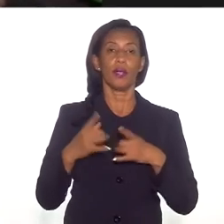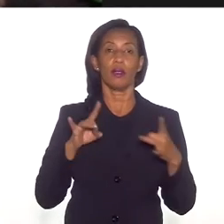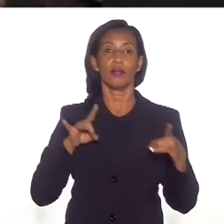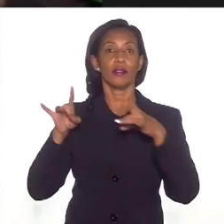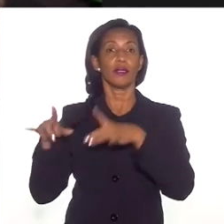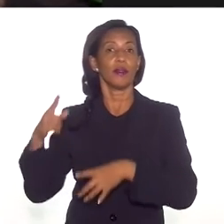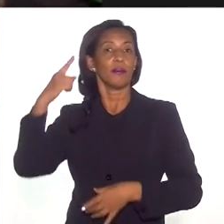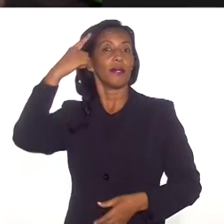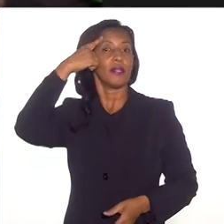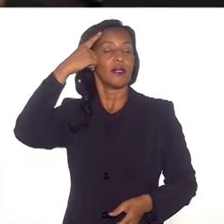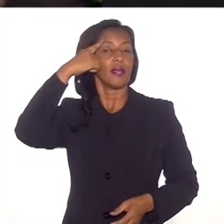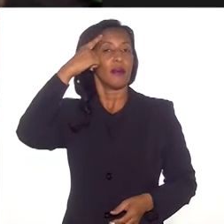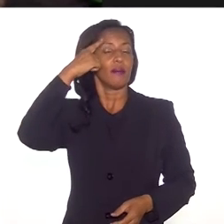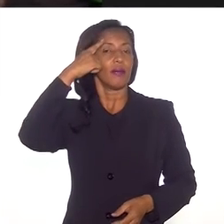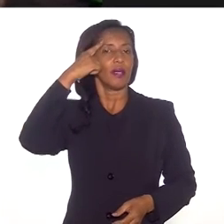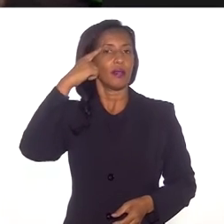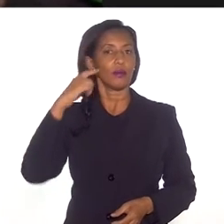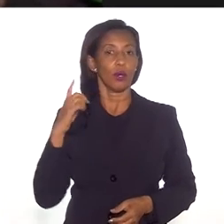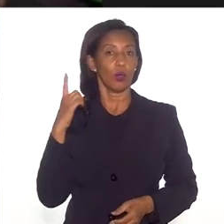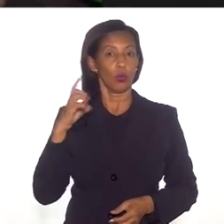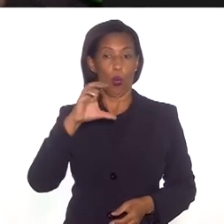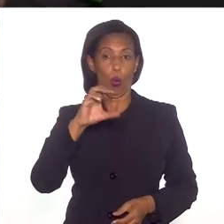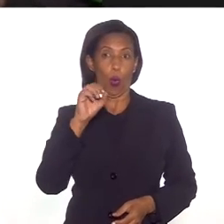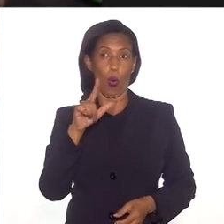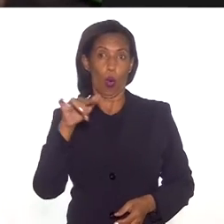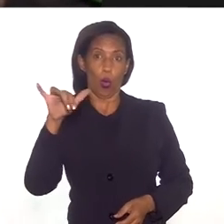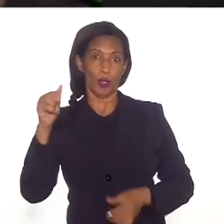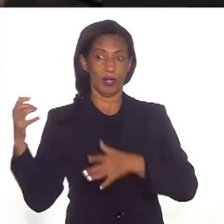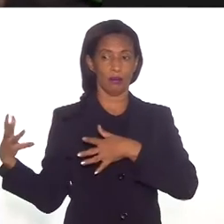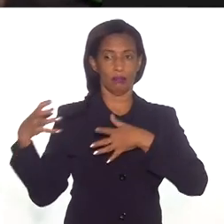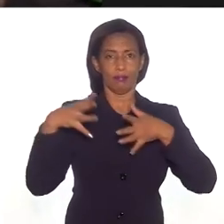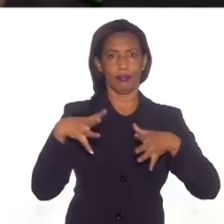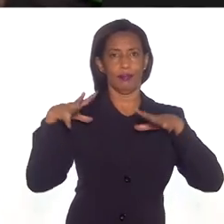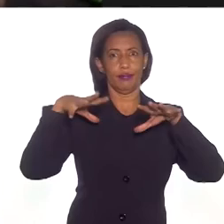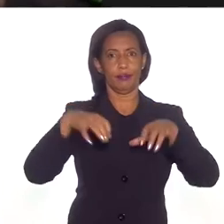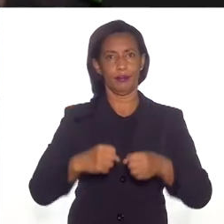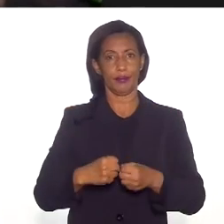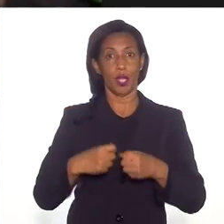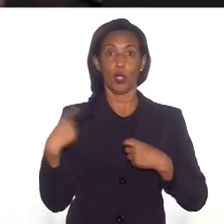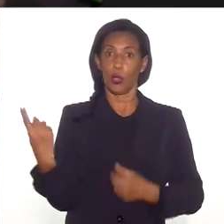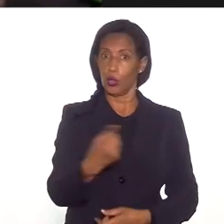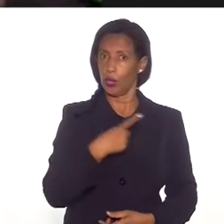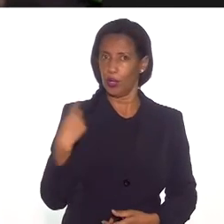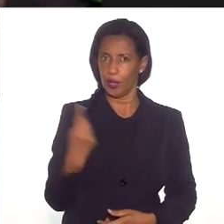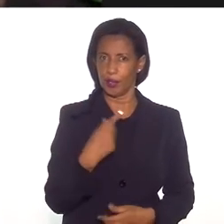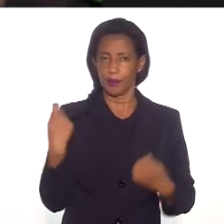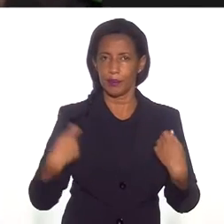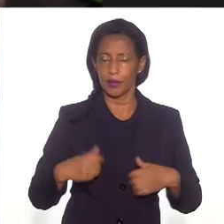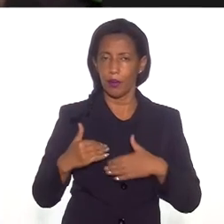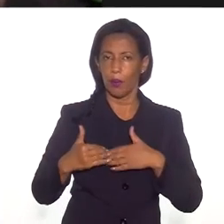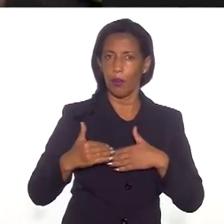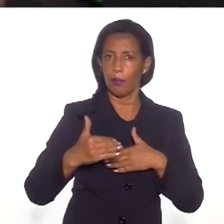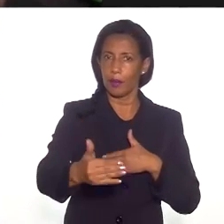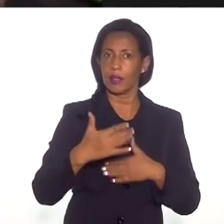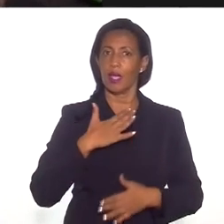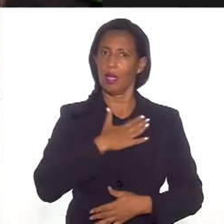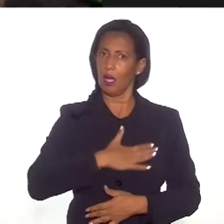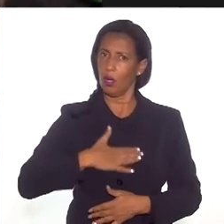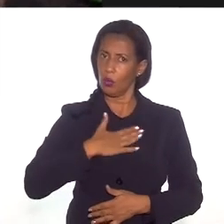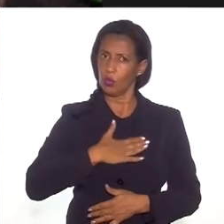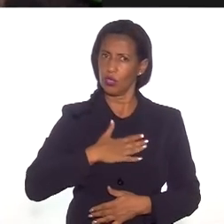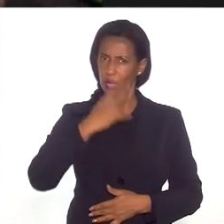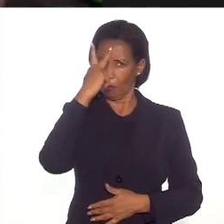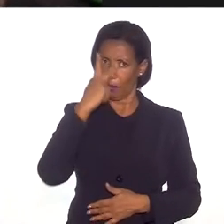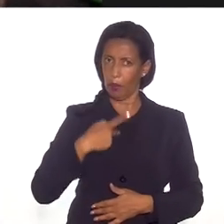deixamos que o pensamento do colonizador tomasse conta da gente. nós precisamos começar a